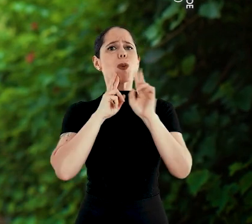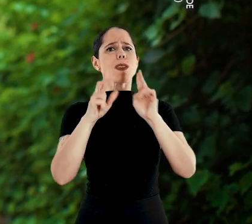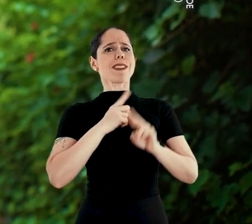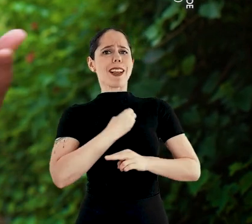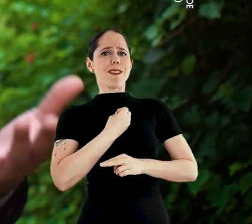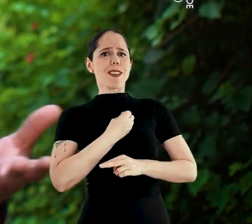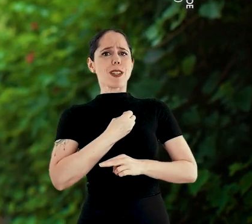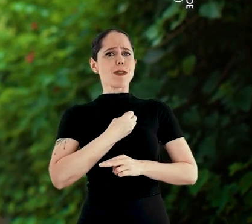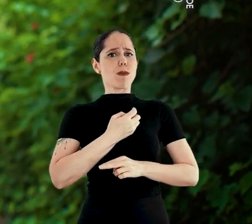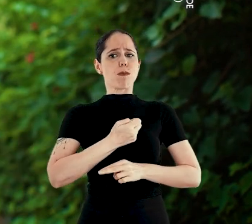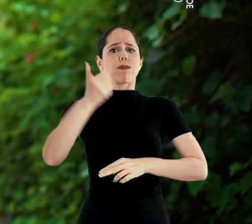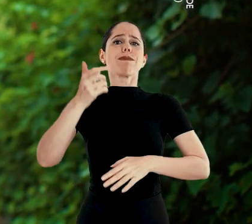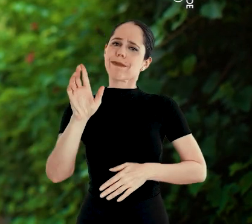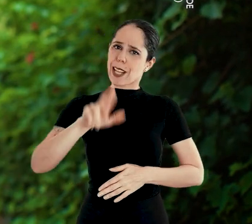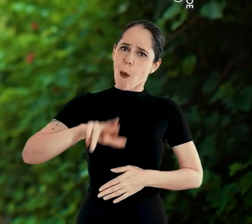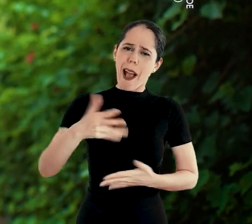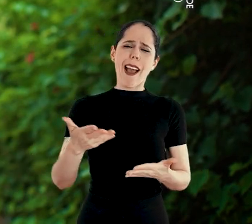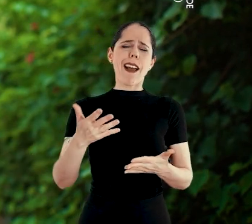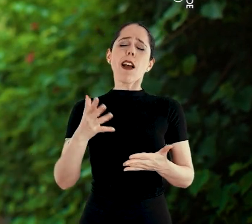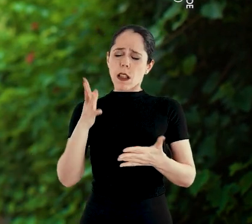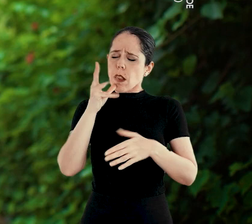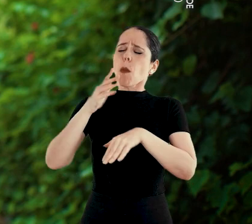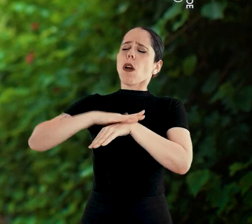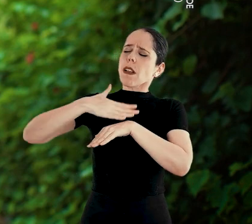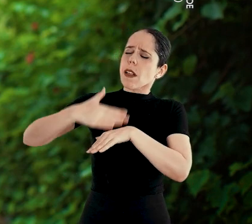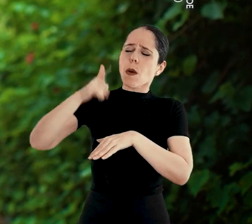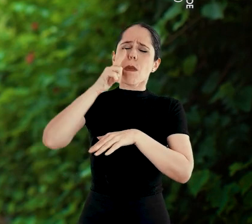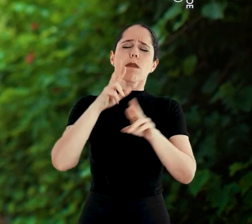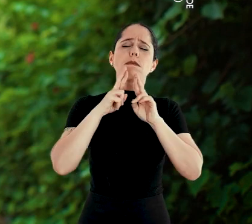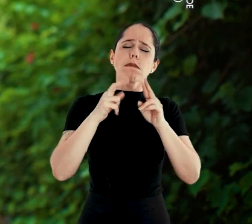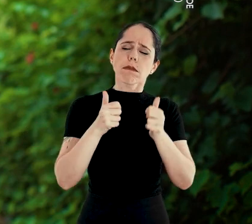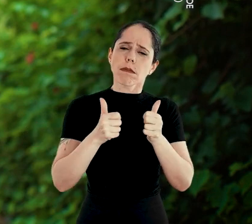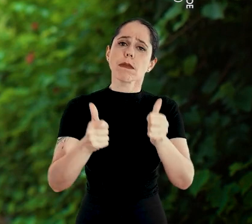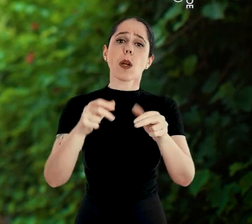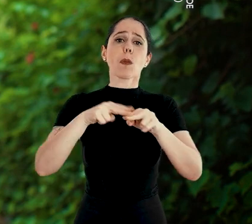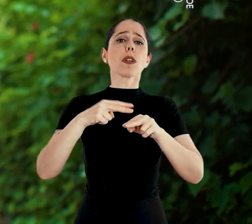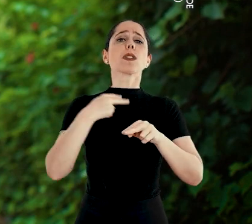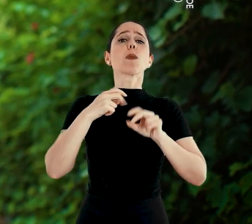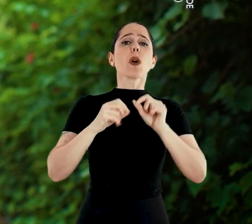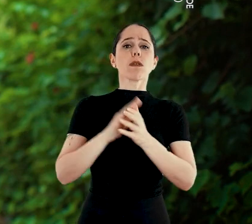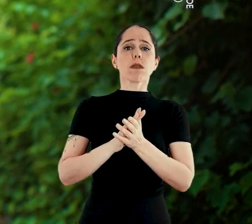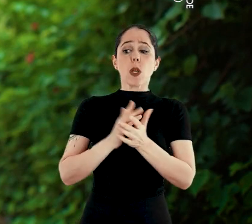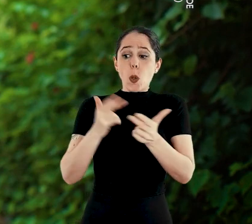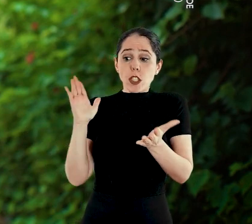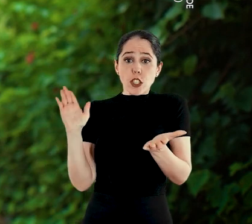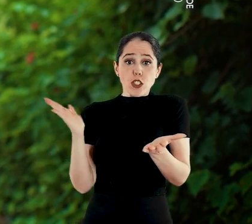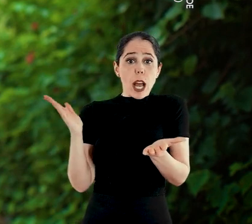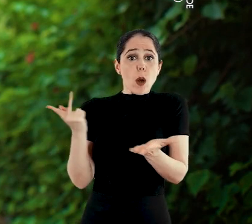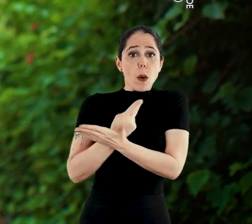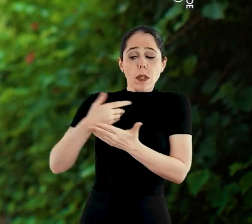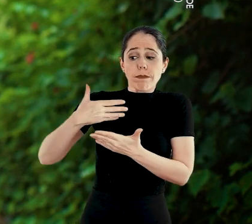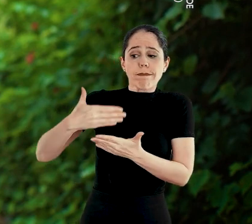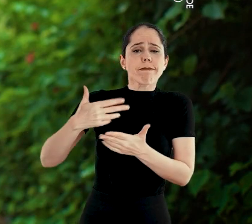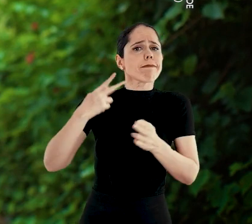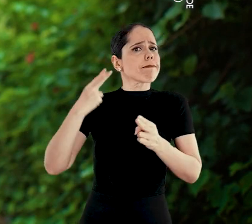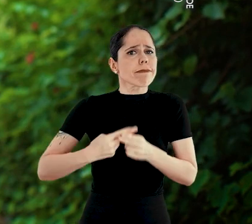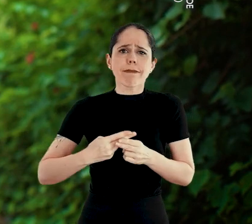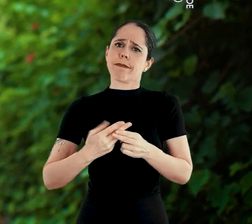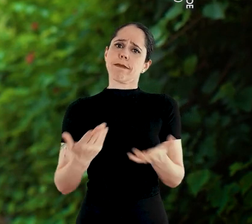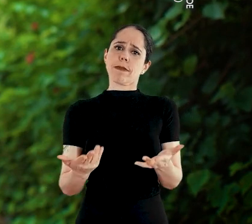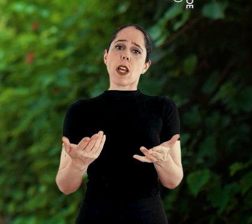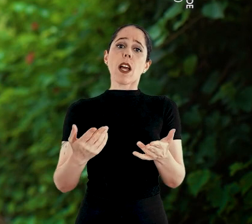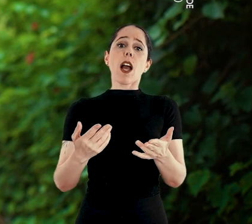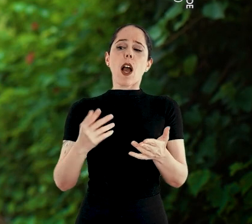resultados aparecem do dia para a noite. Leva tempo para se colher os frutos. E é por isso que a gente não pode interromper o que a gente já começou.